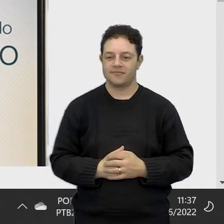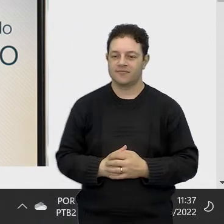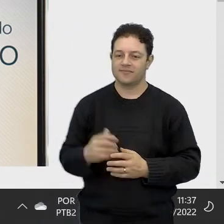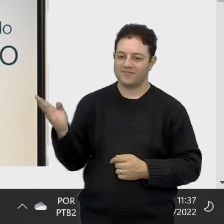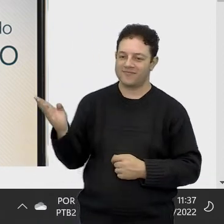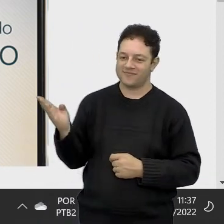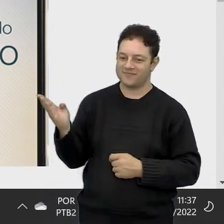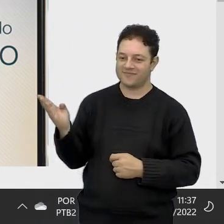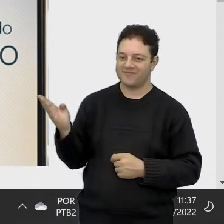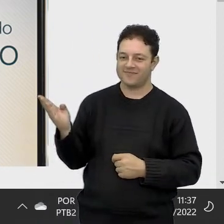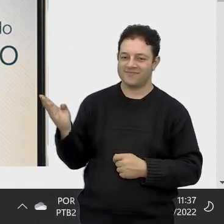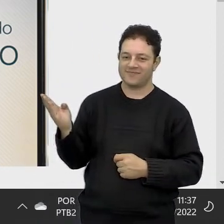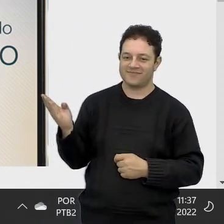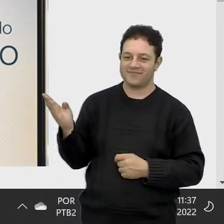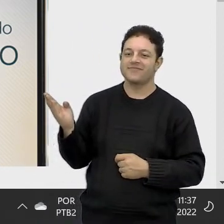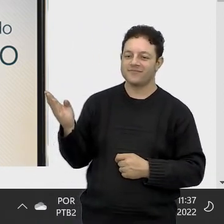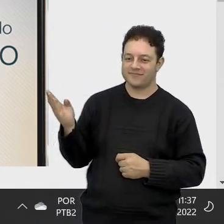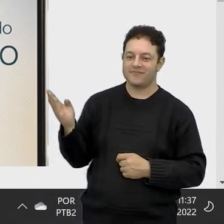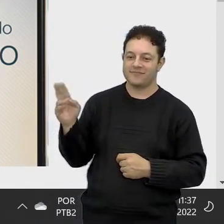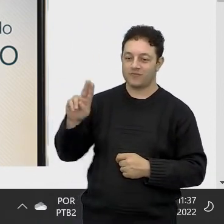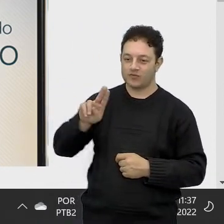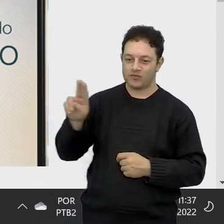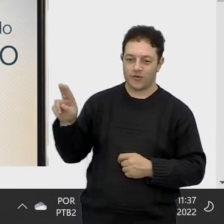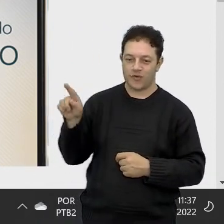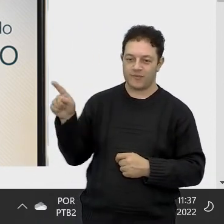Tudo certo, será? Acho que tá tudo certo.